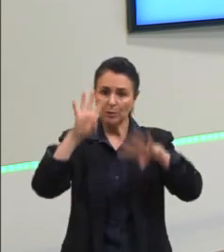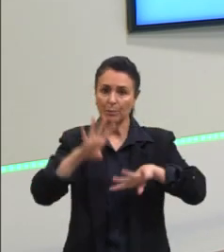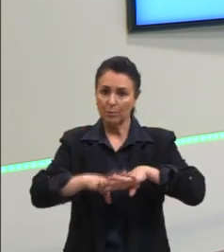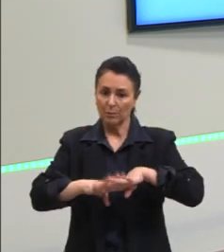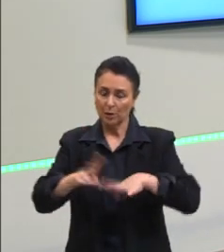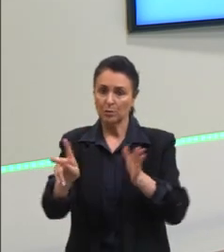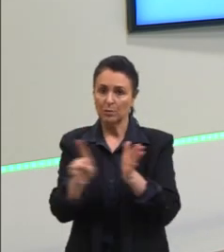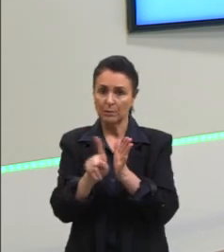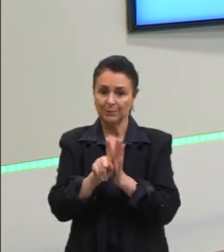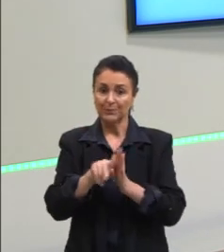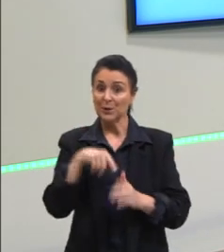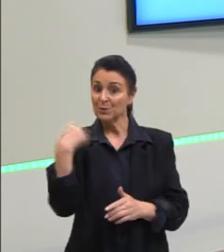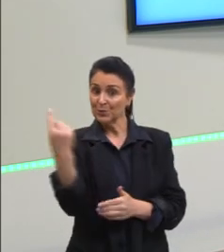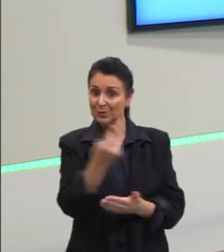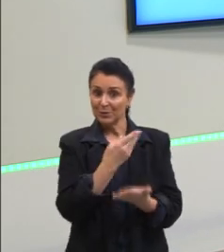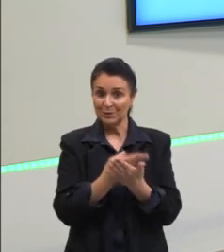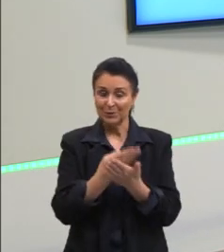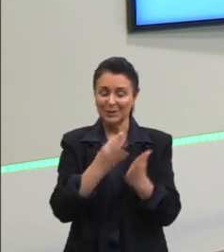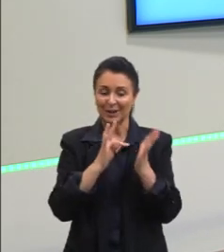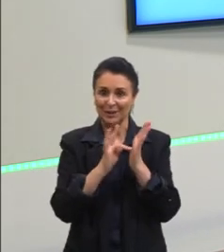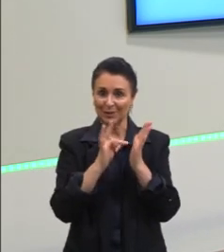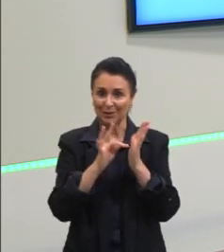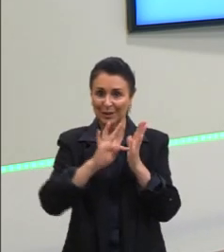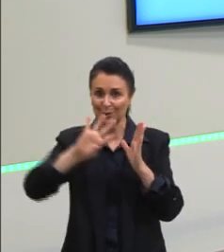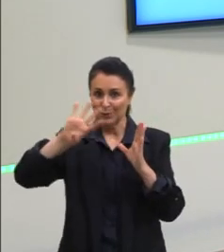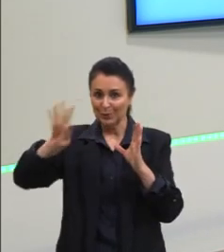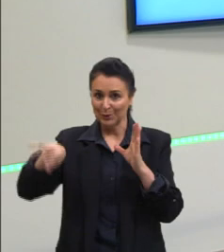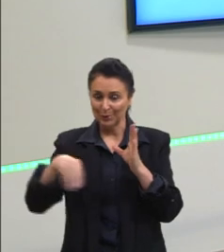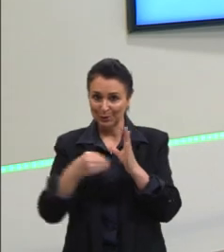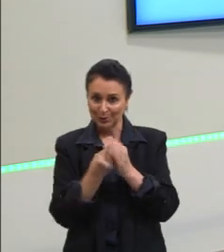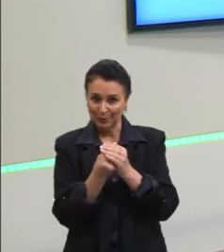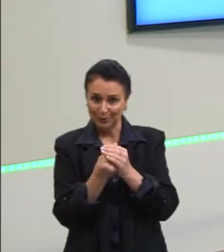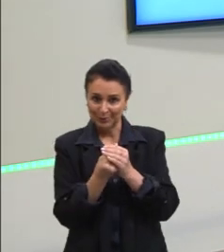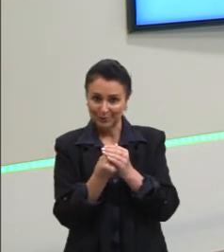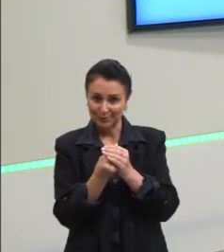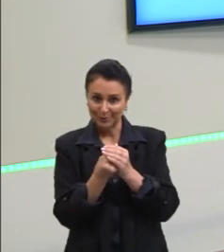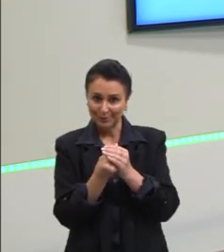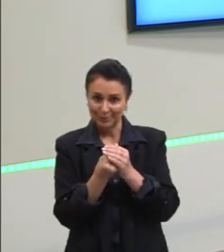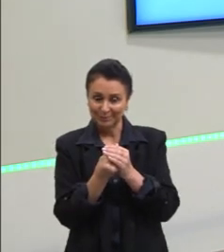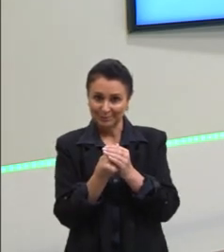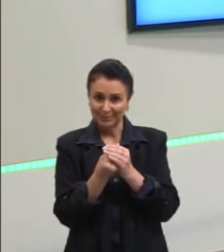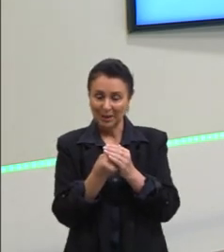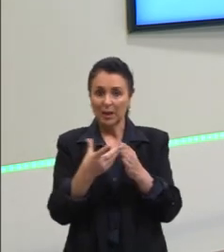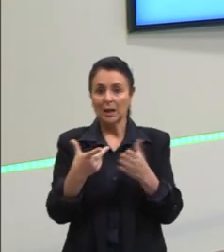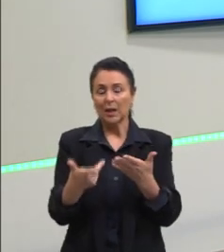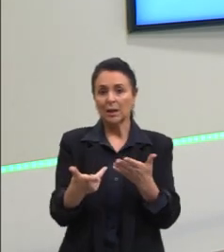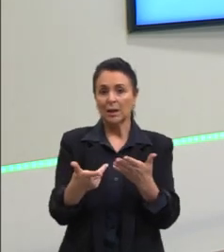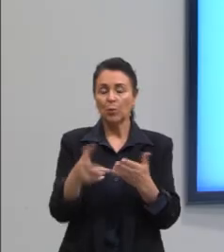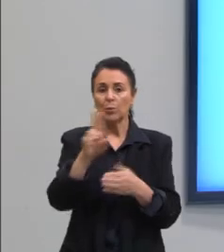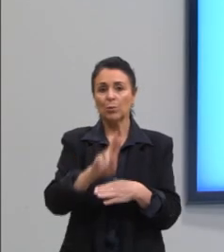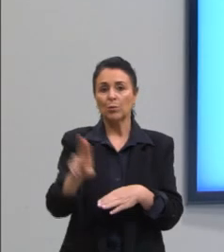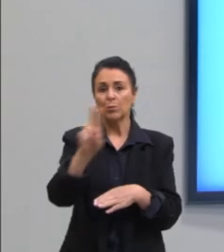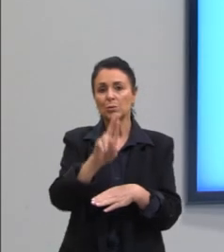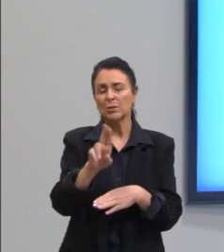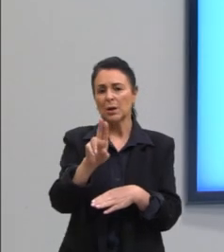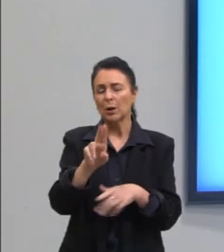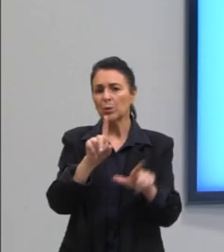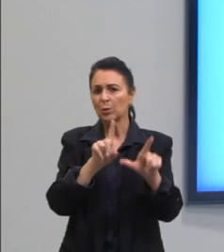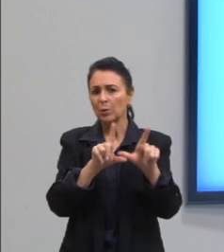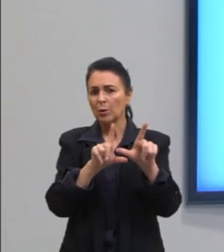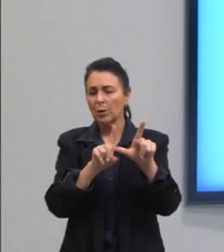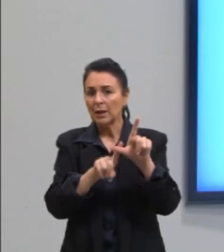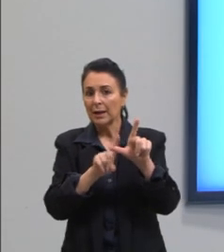caso dos nossos estudos aqui, teoria dos conjuntos. Então, notação própria, utilizando-se de letras